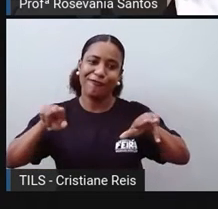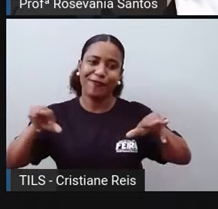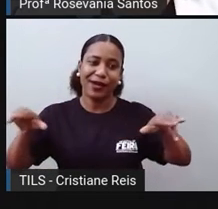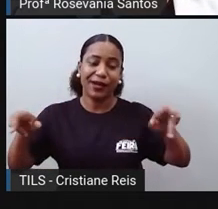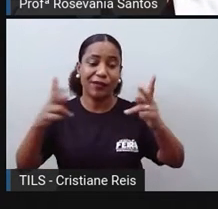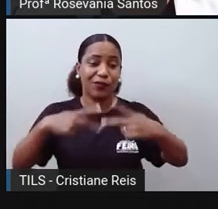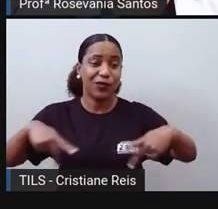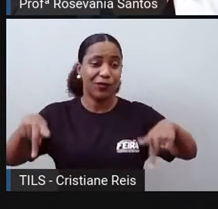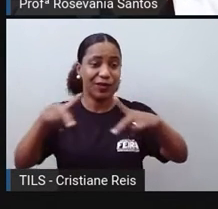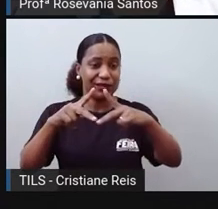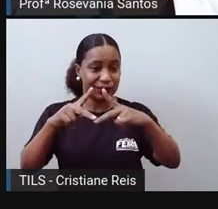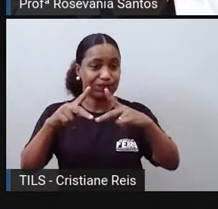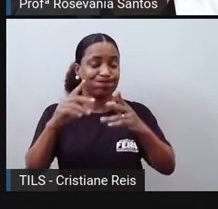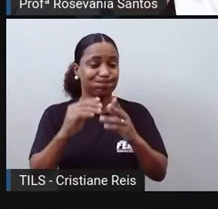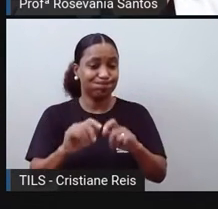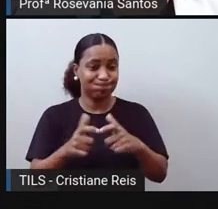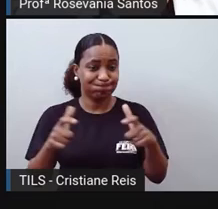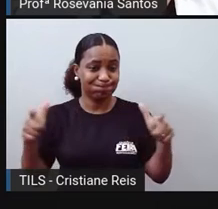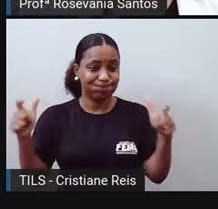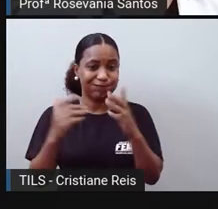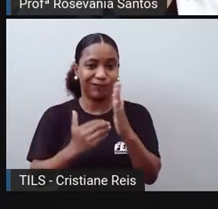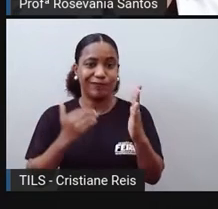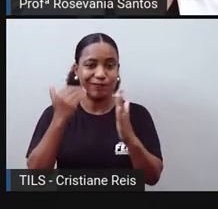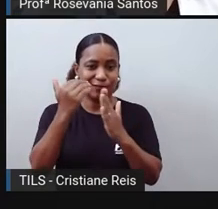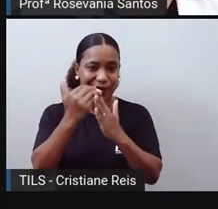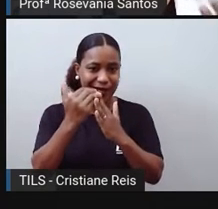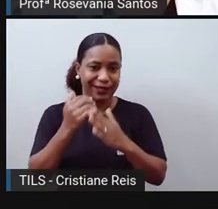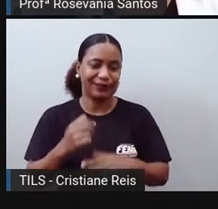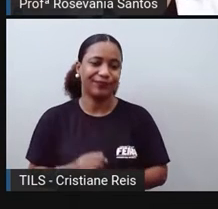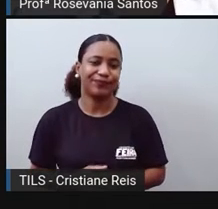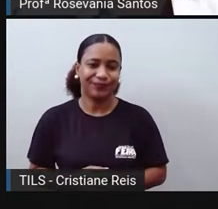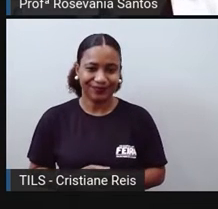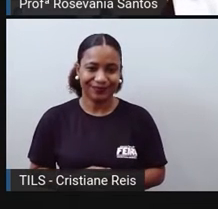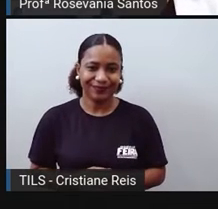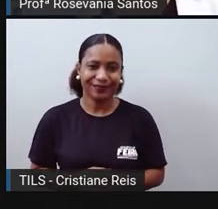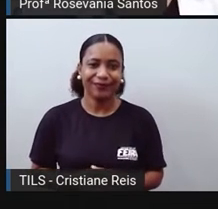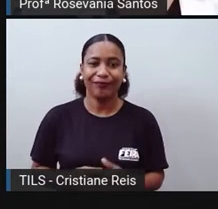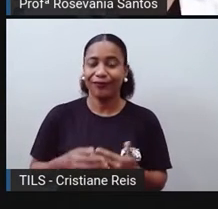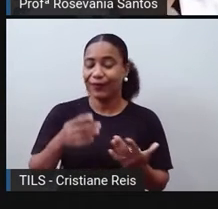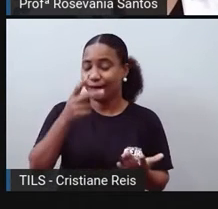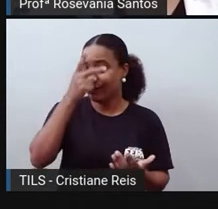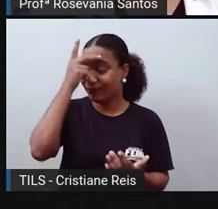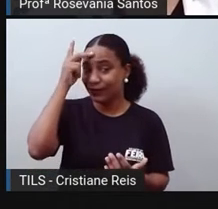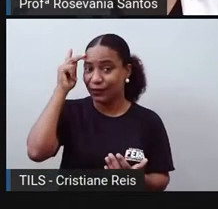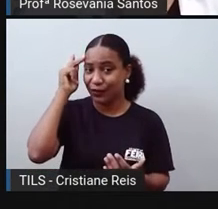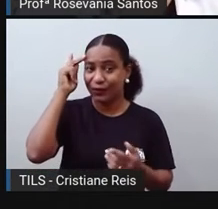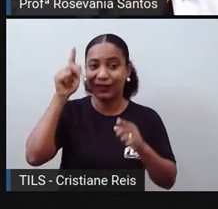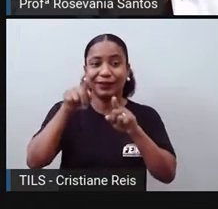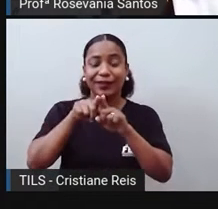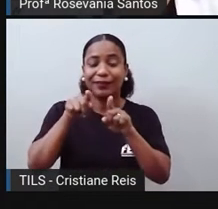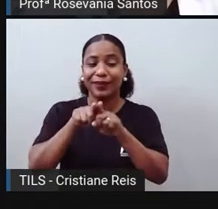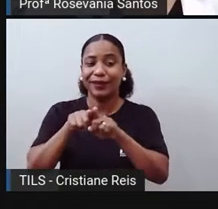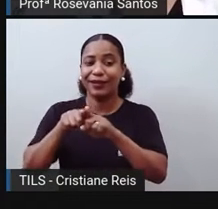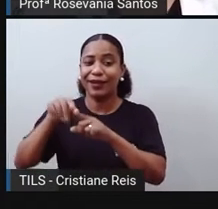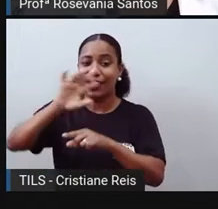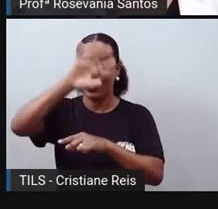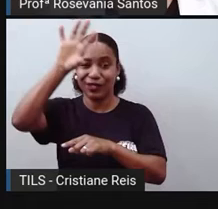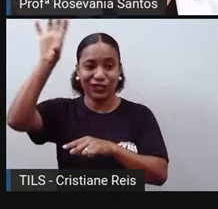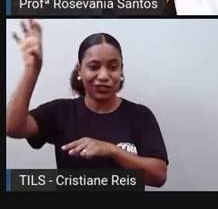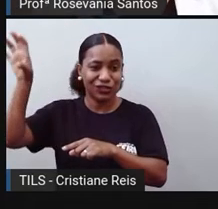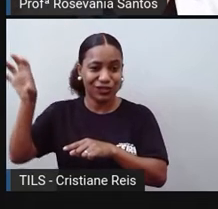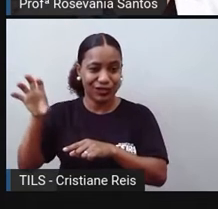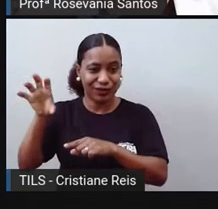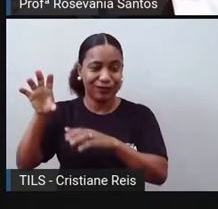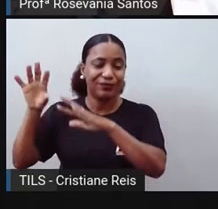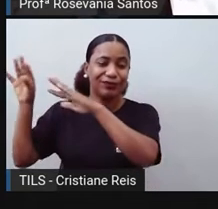gente vai estudar essas aqui. O fluxo migratório, né? Que é aquela vinda de pessoas de outras regiões, né? Ou